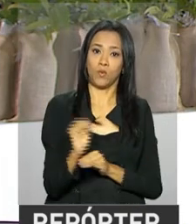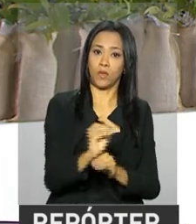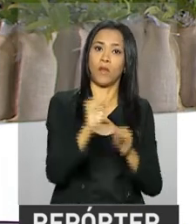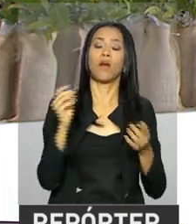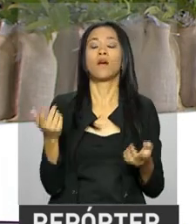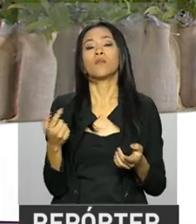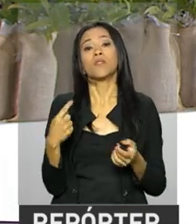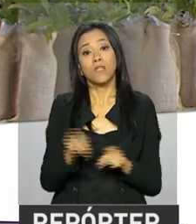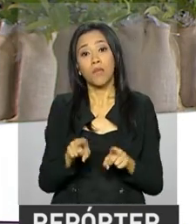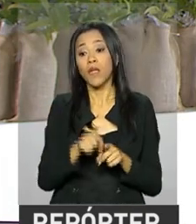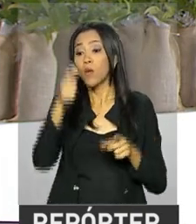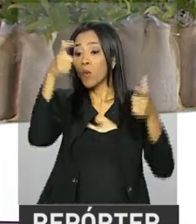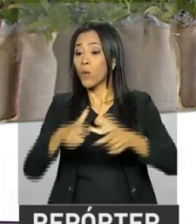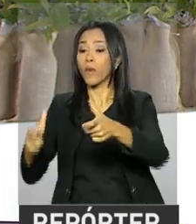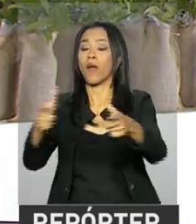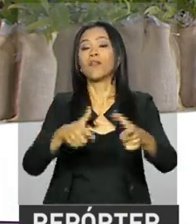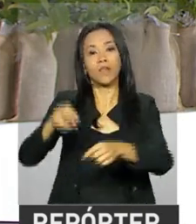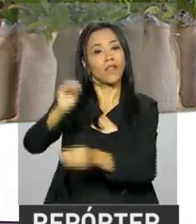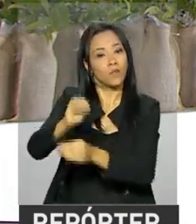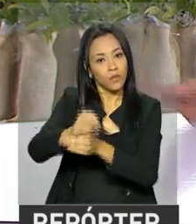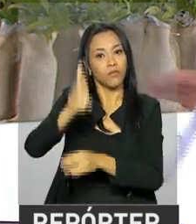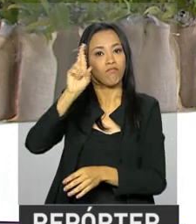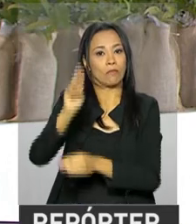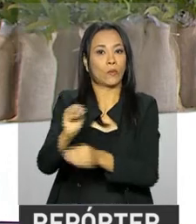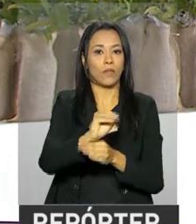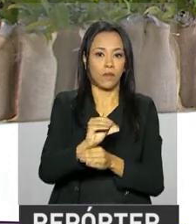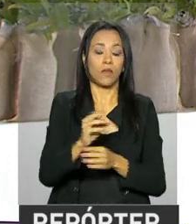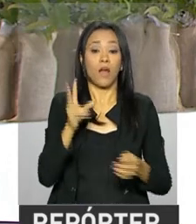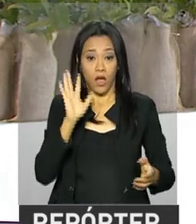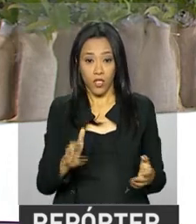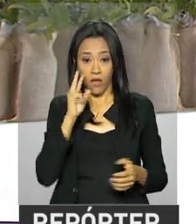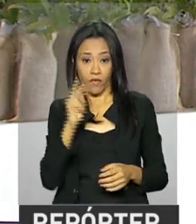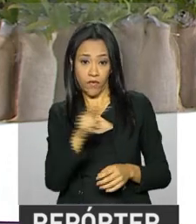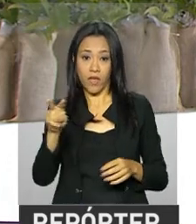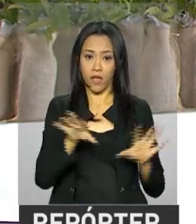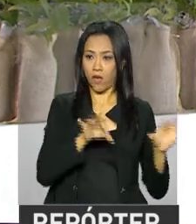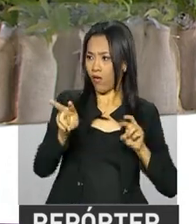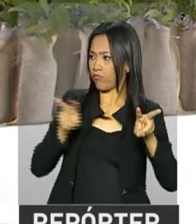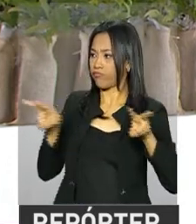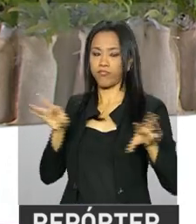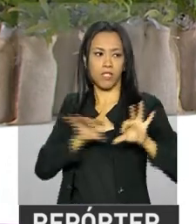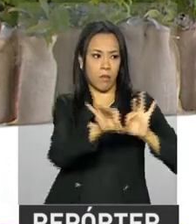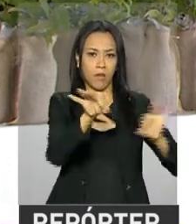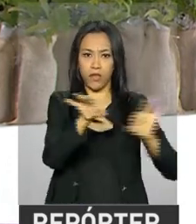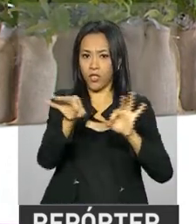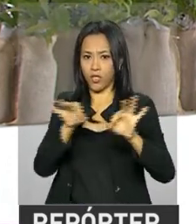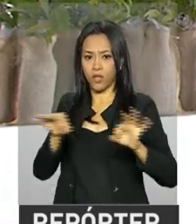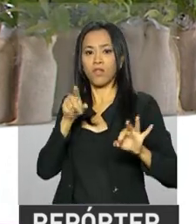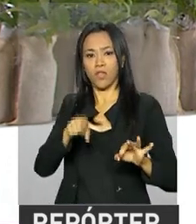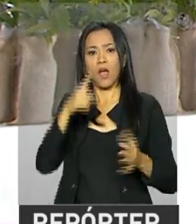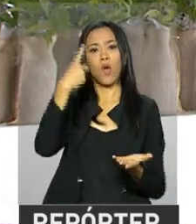cursos d'água e áreas de preservação permanente. Por aqui a gente vê, no Palácio do Planalto, os preparativos já estão sendo finalizados. Essa